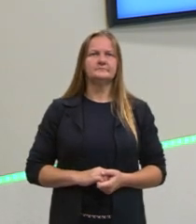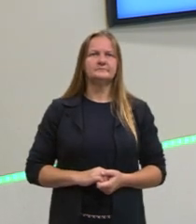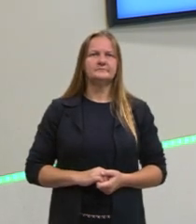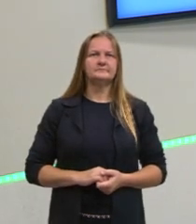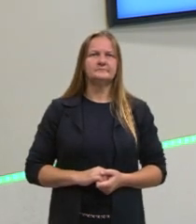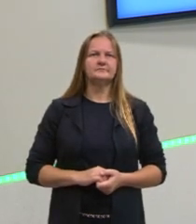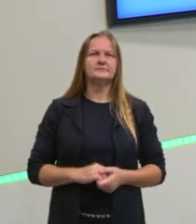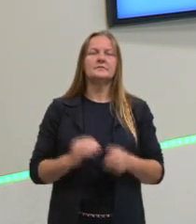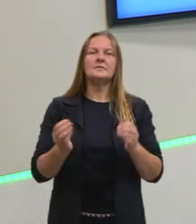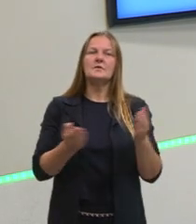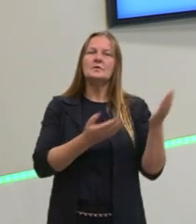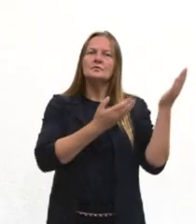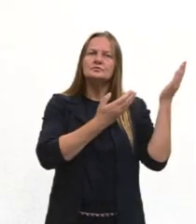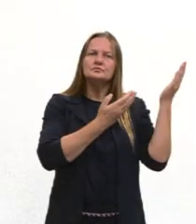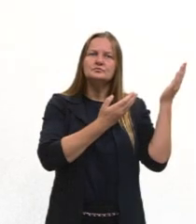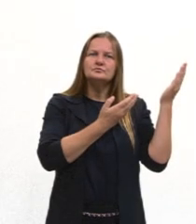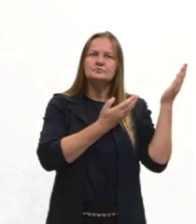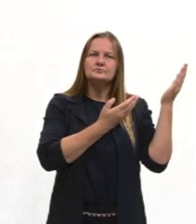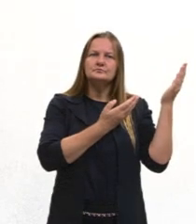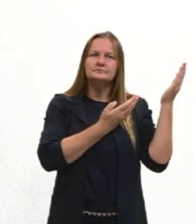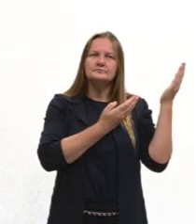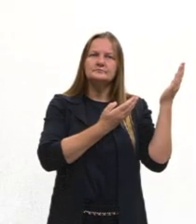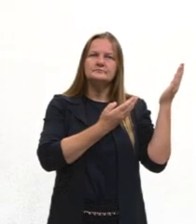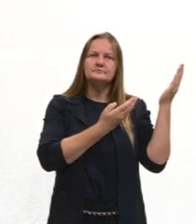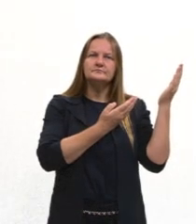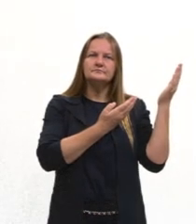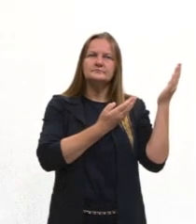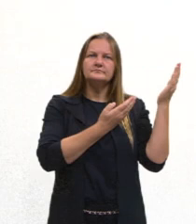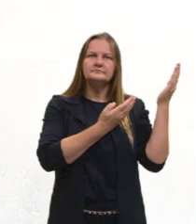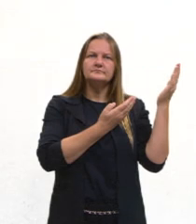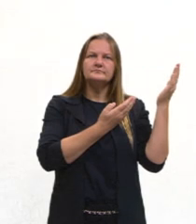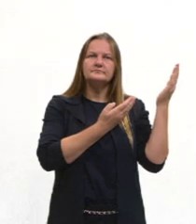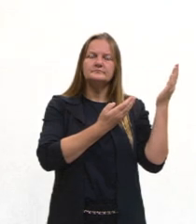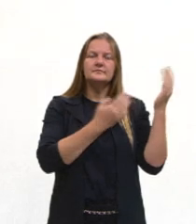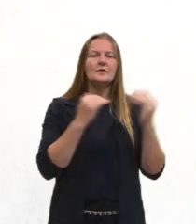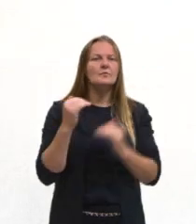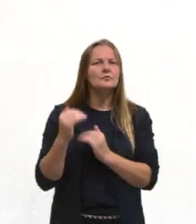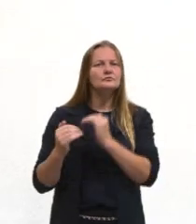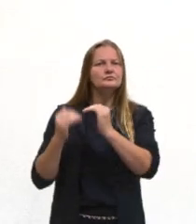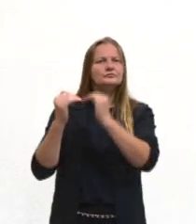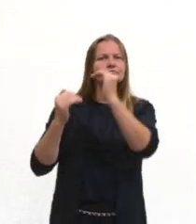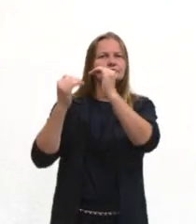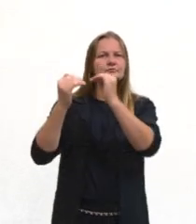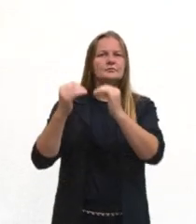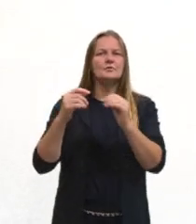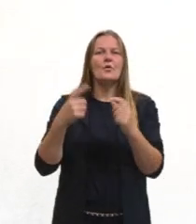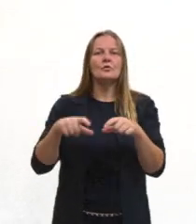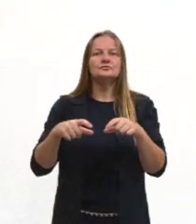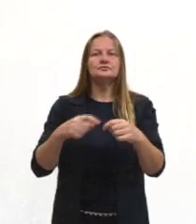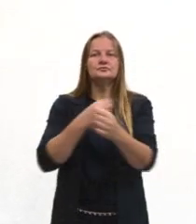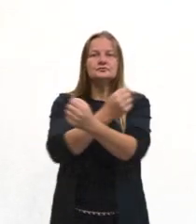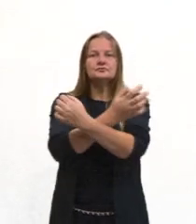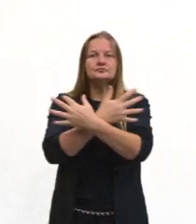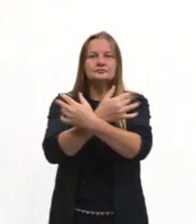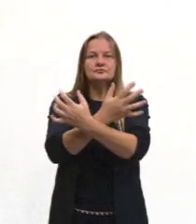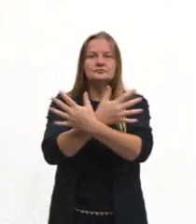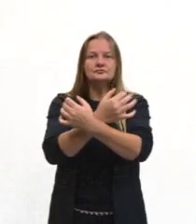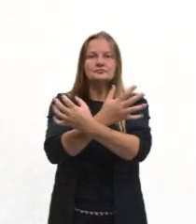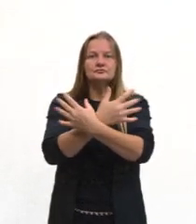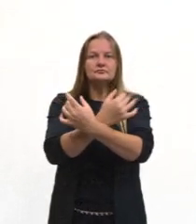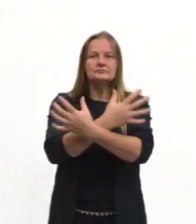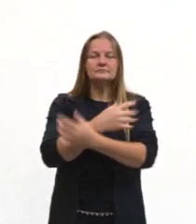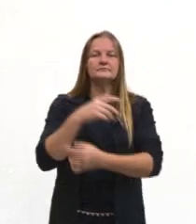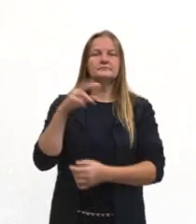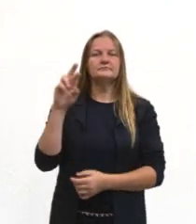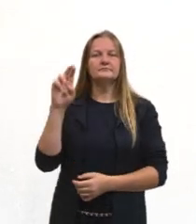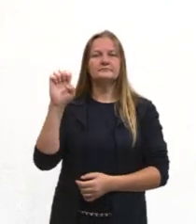Então só para situar aqui evolutivamente, aonde está o reino plant, então